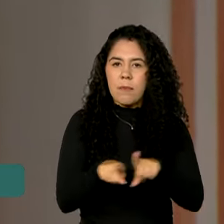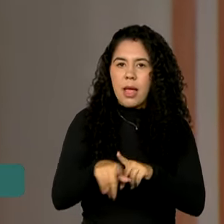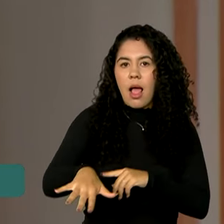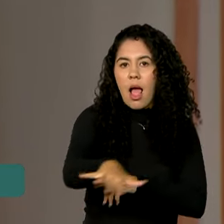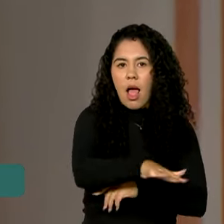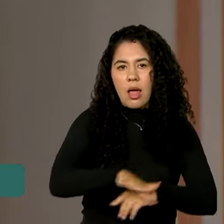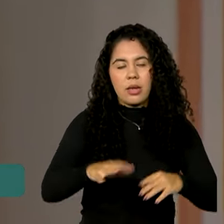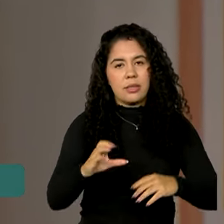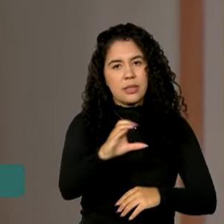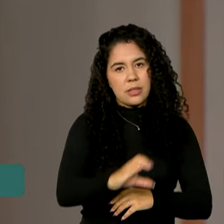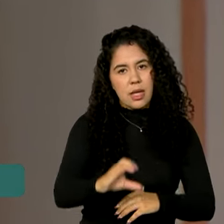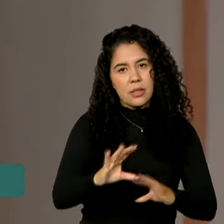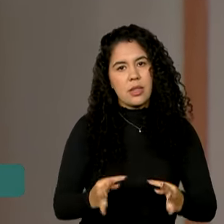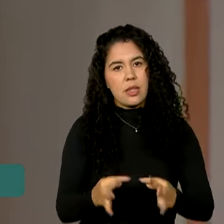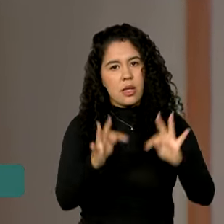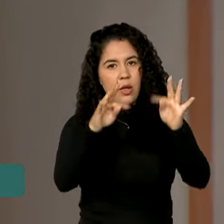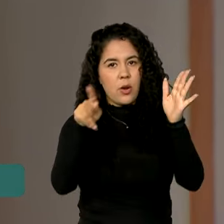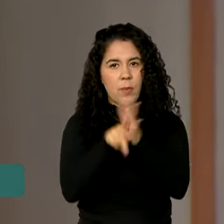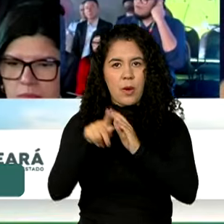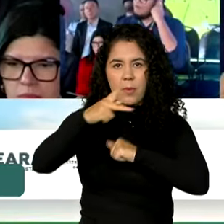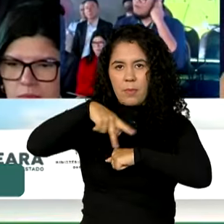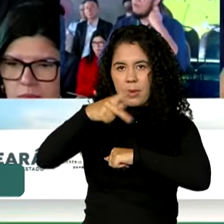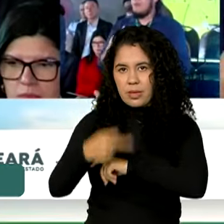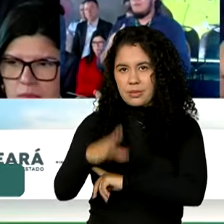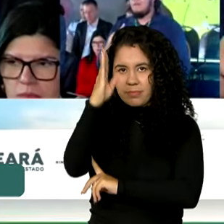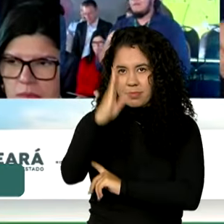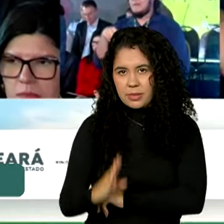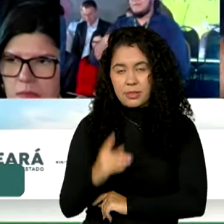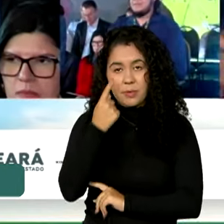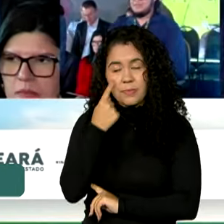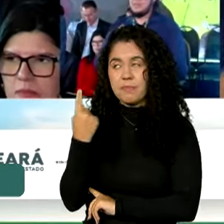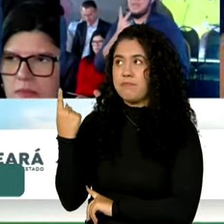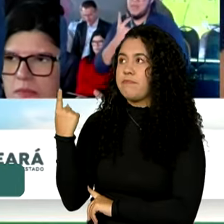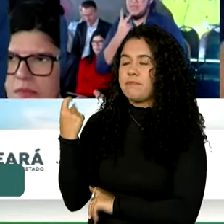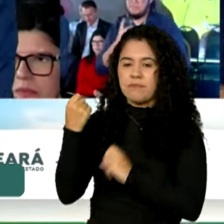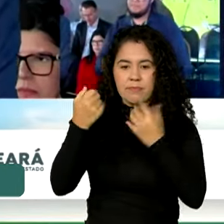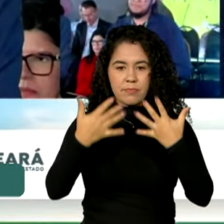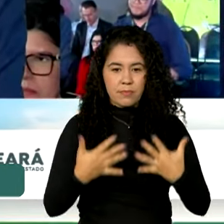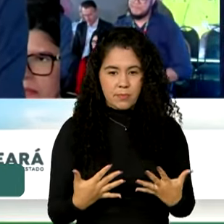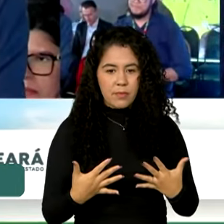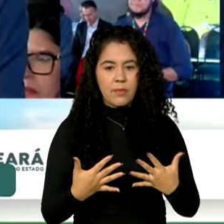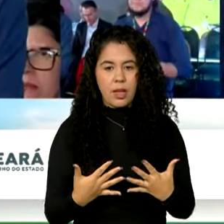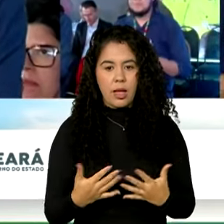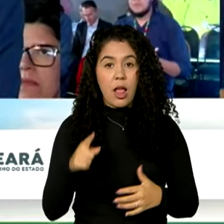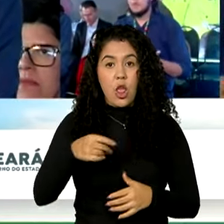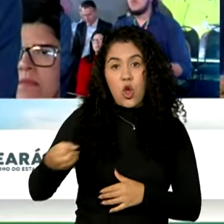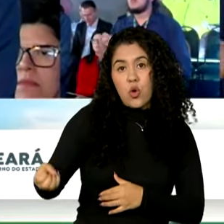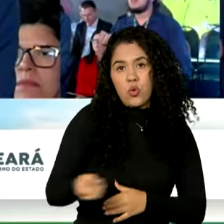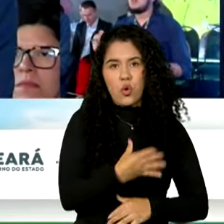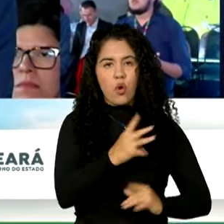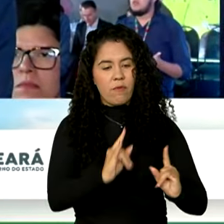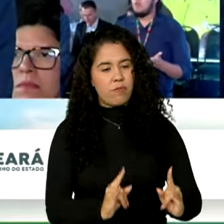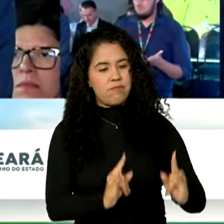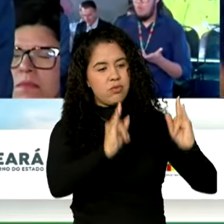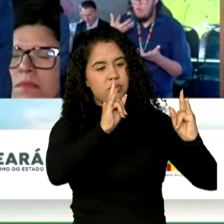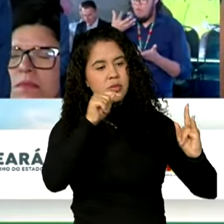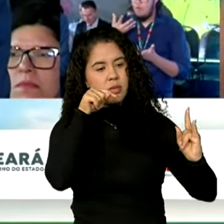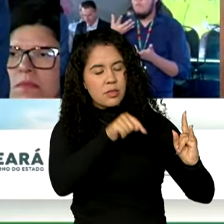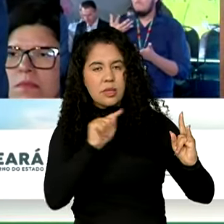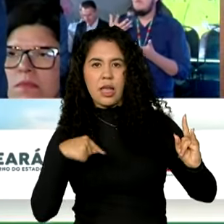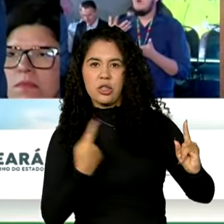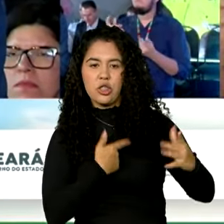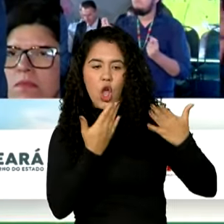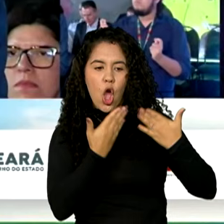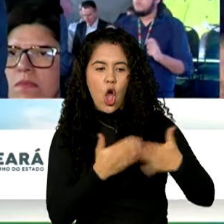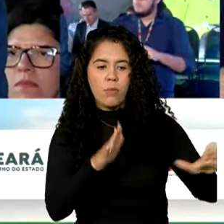da ciência e da tecnologia no país. Mais do que uma nova edificação que nós estamos iniciando aqui, o